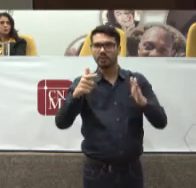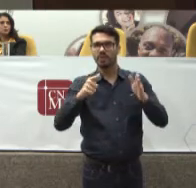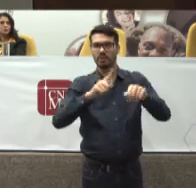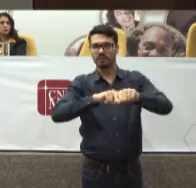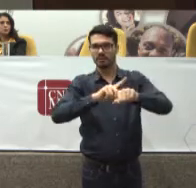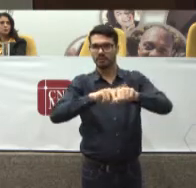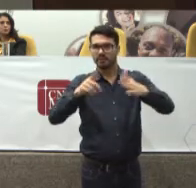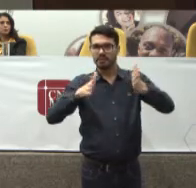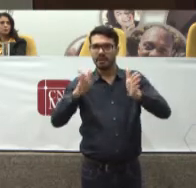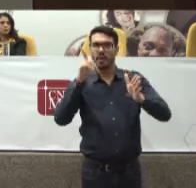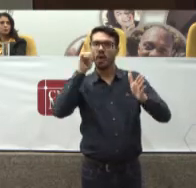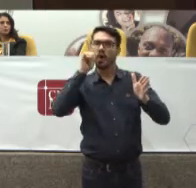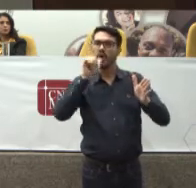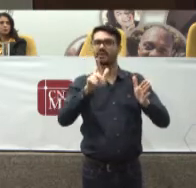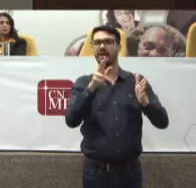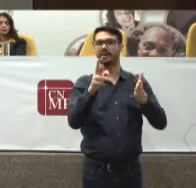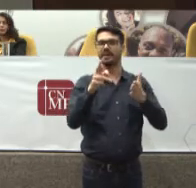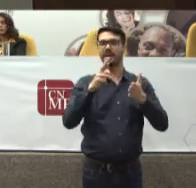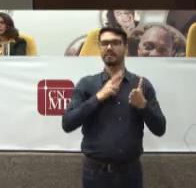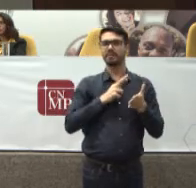informação Para o magistrado